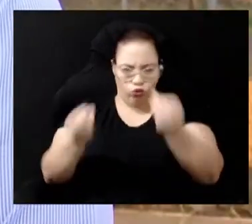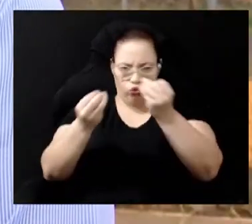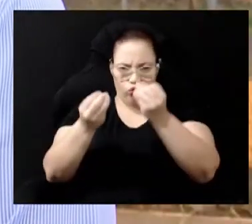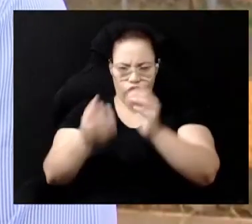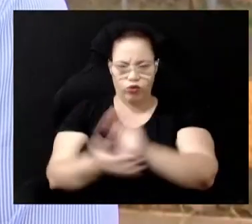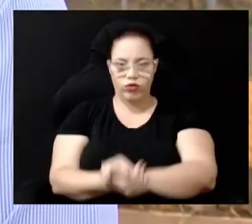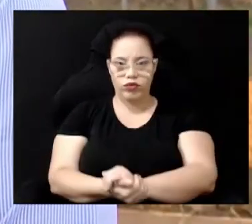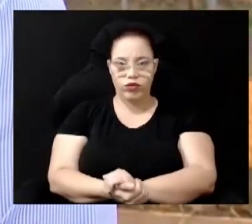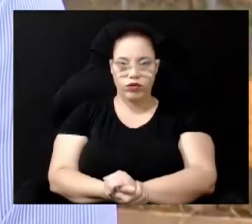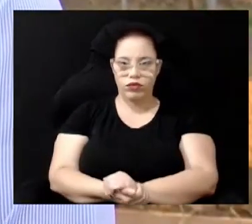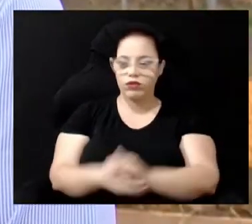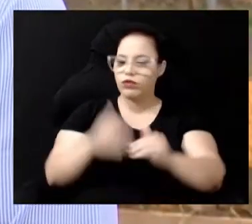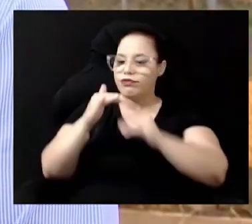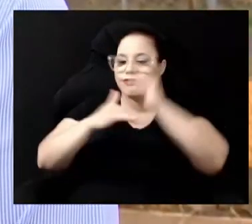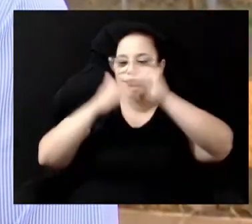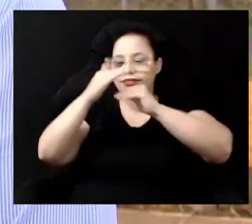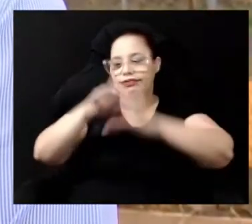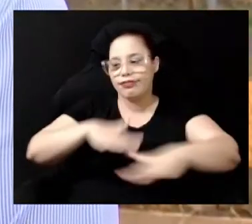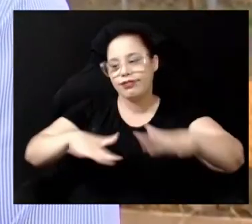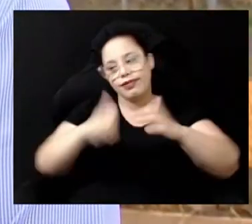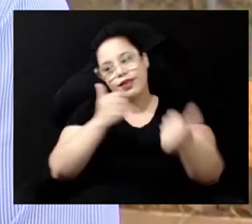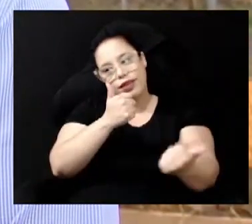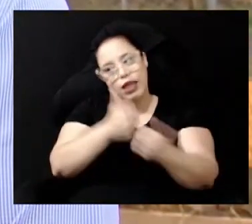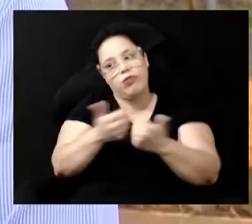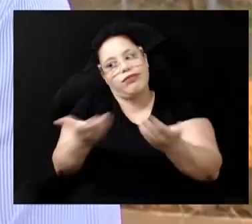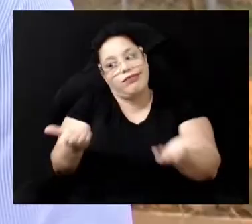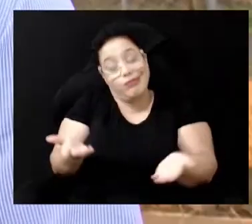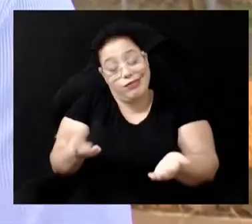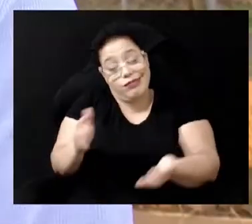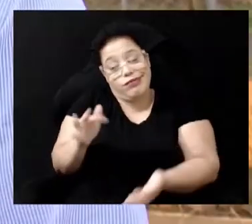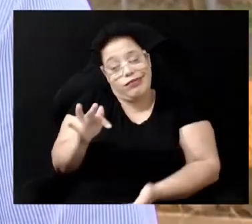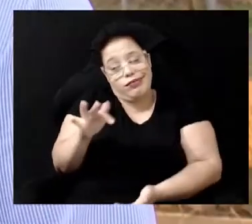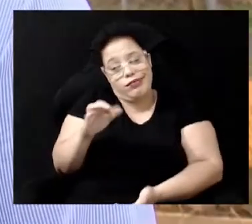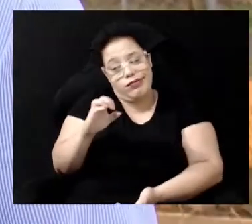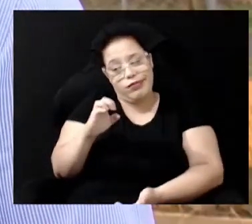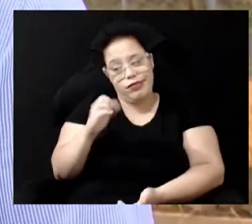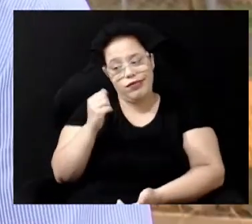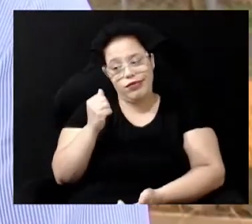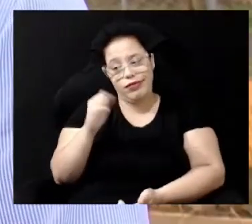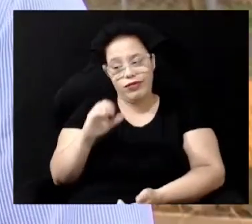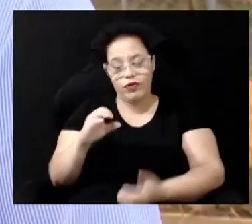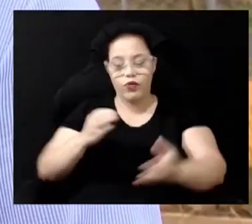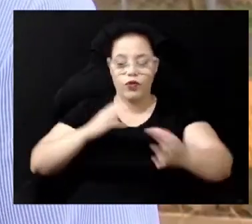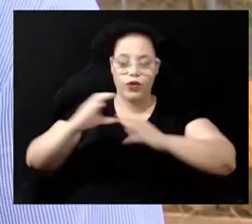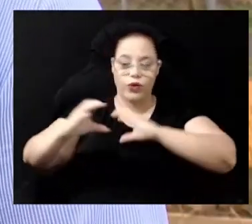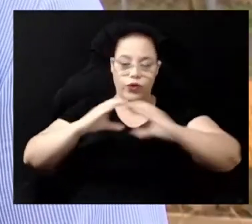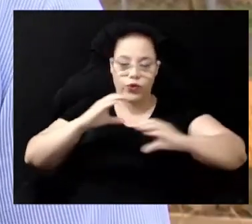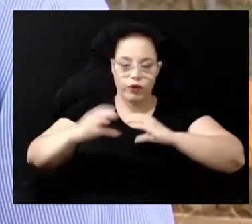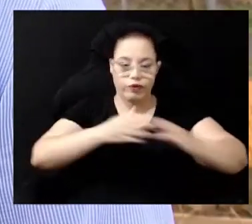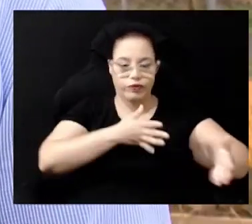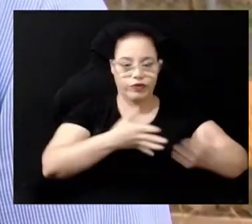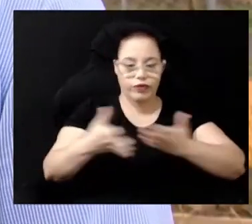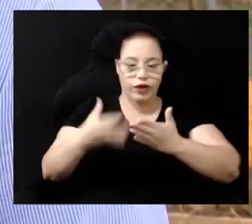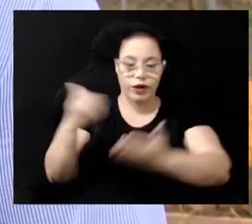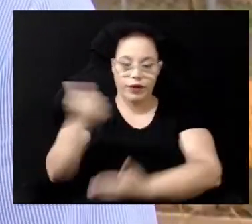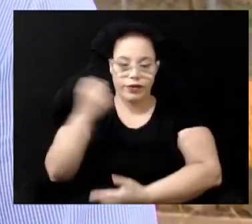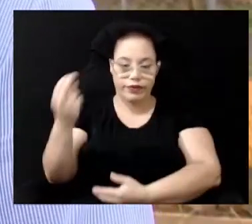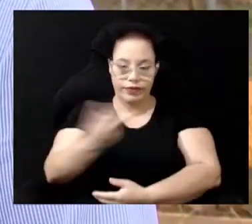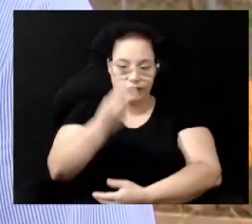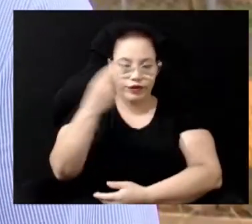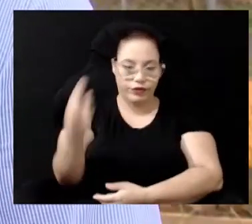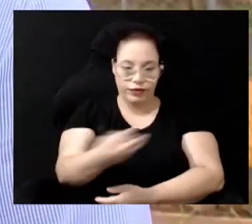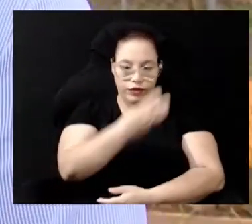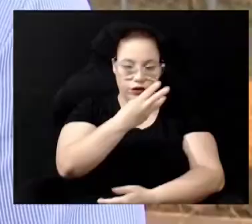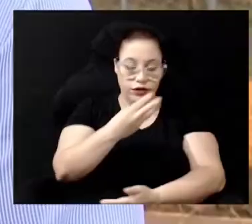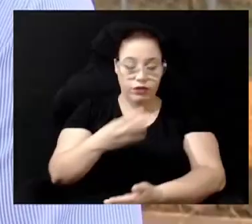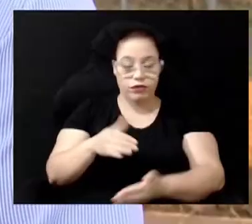desenvolvimento territorial sem parcerias A FEAC pretende ser uma articuladora Entre primeiro, segundo e terceiro setor Para